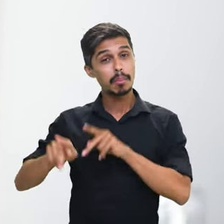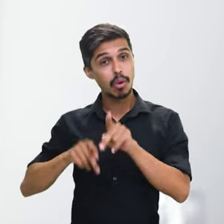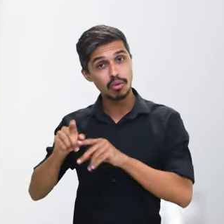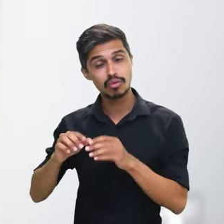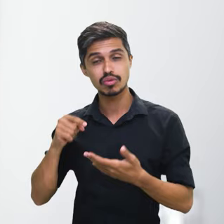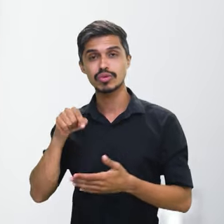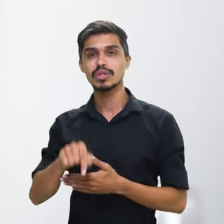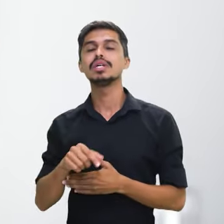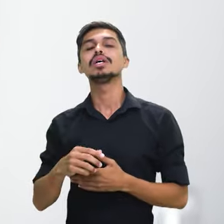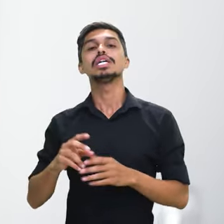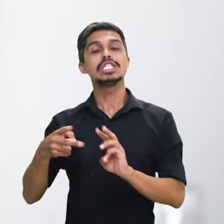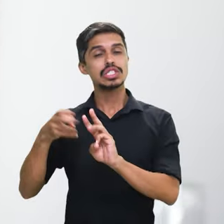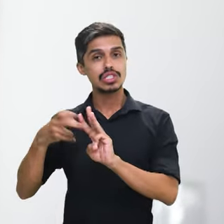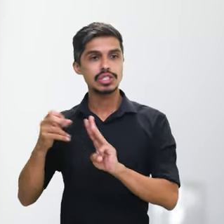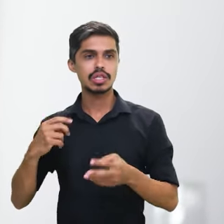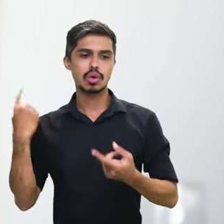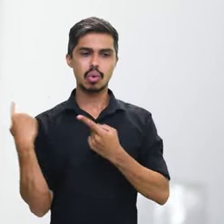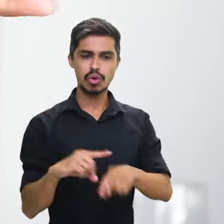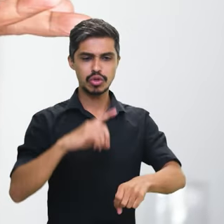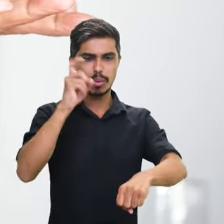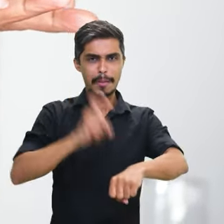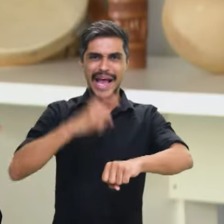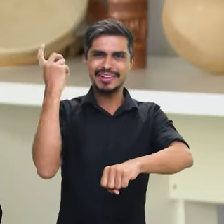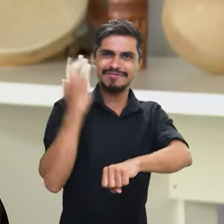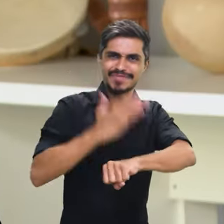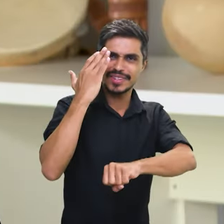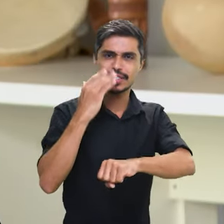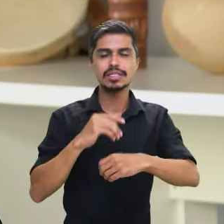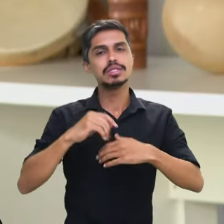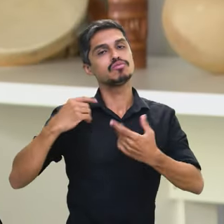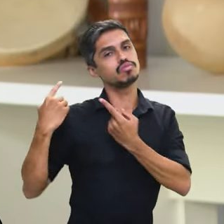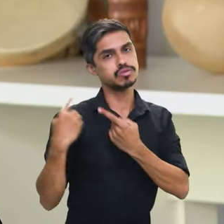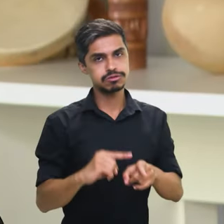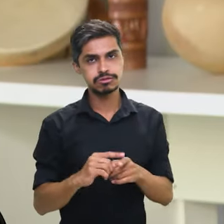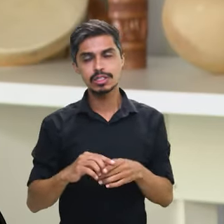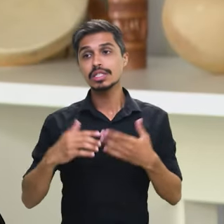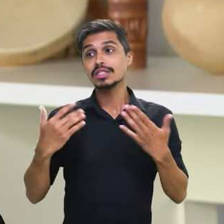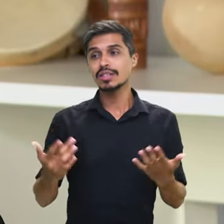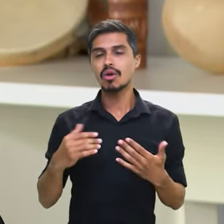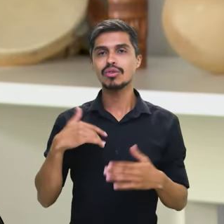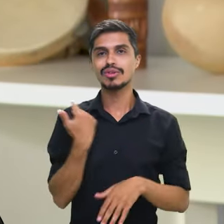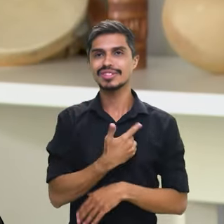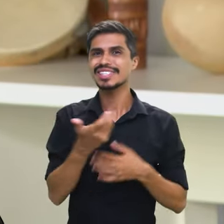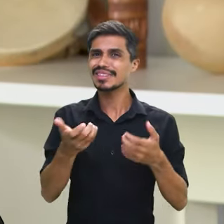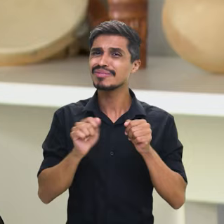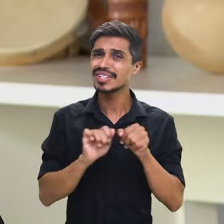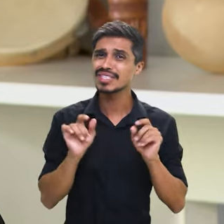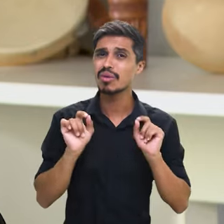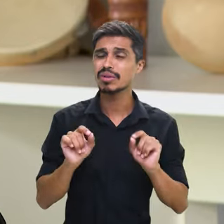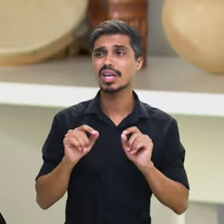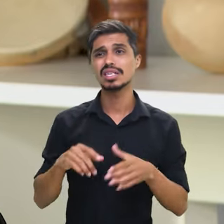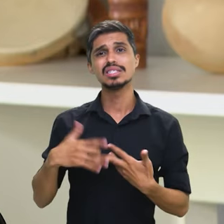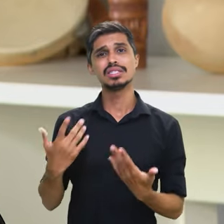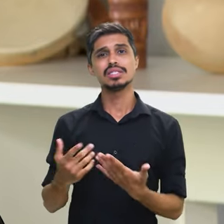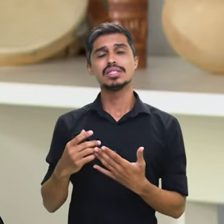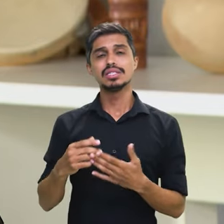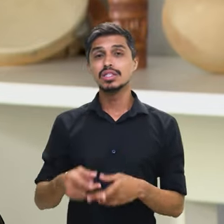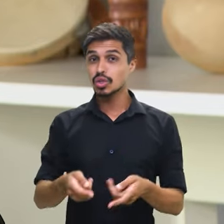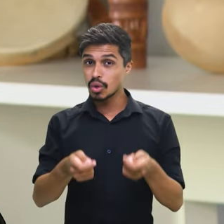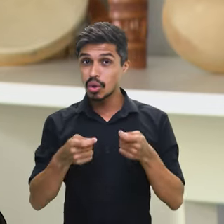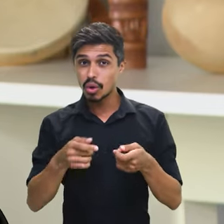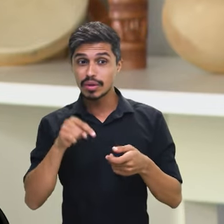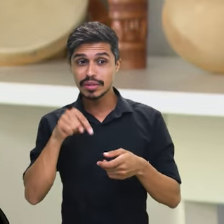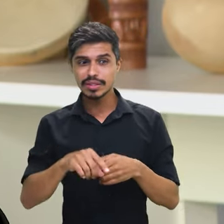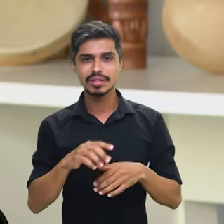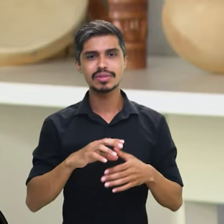lutando contra o marco temporal e também a população quilombola. Então, assim, o que nós queremos fazer é que encontrar o